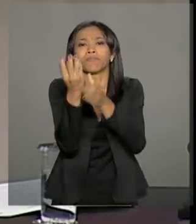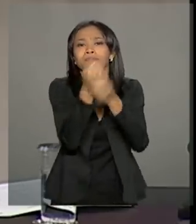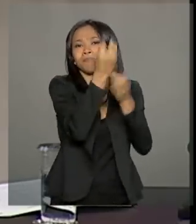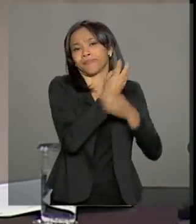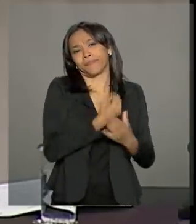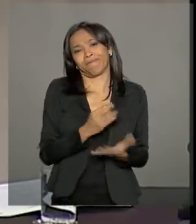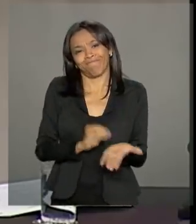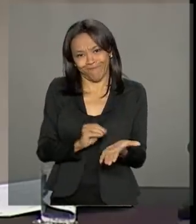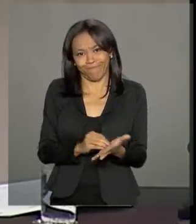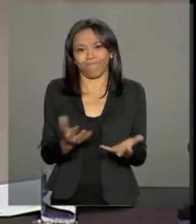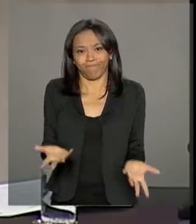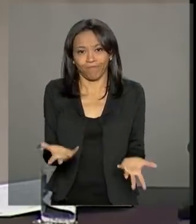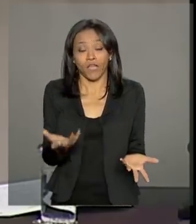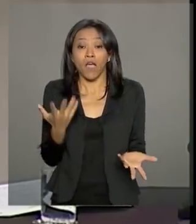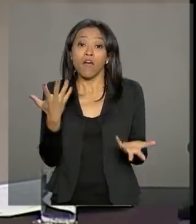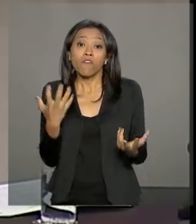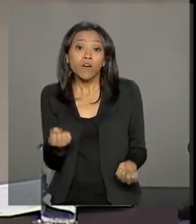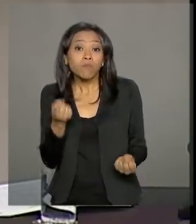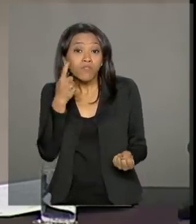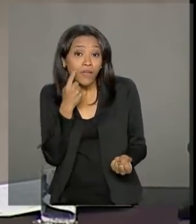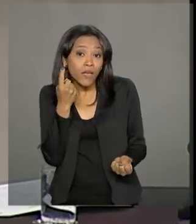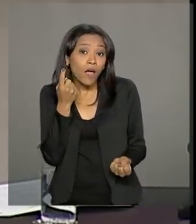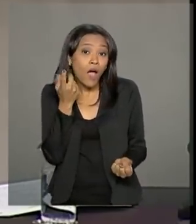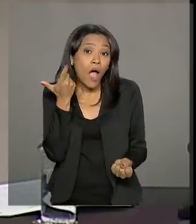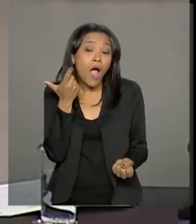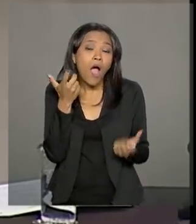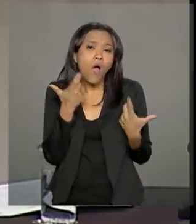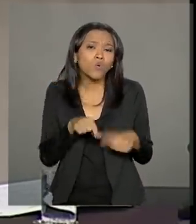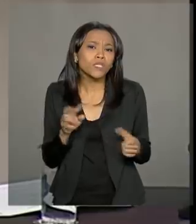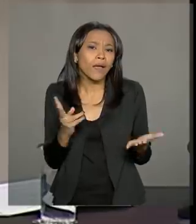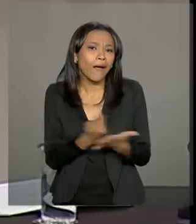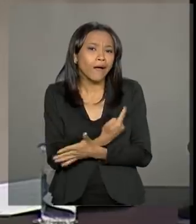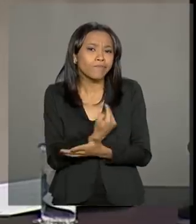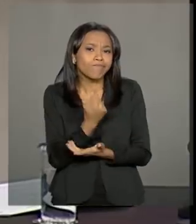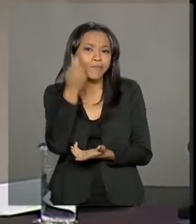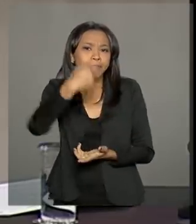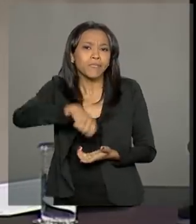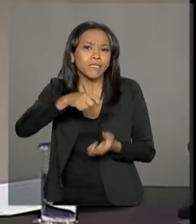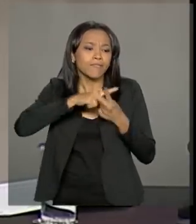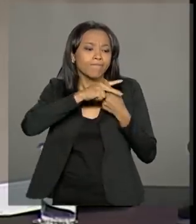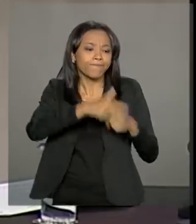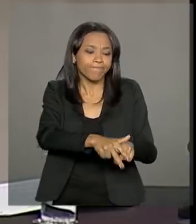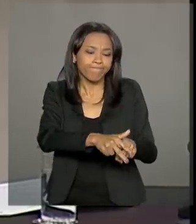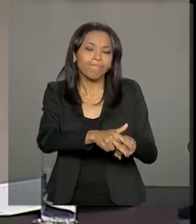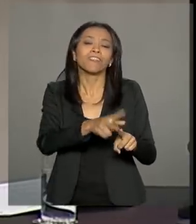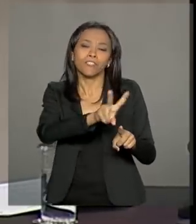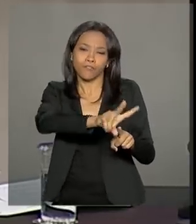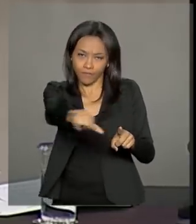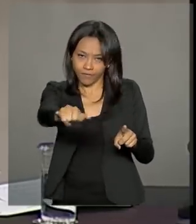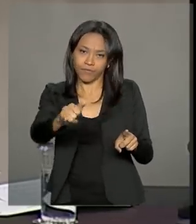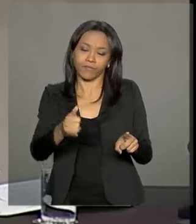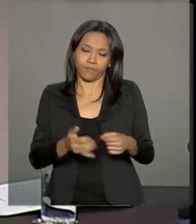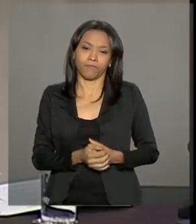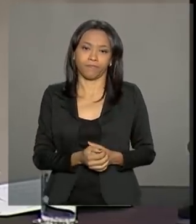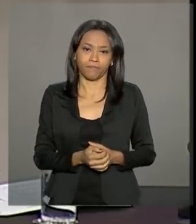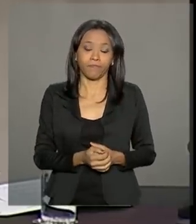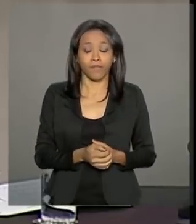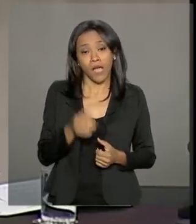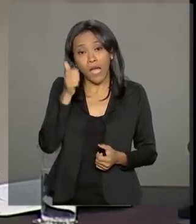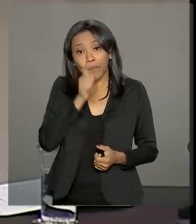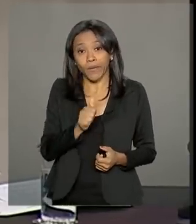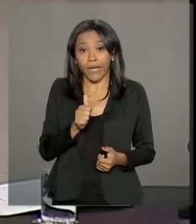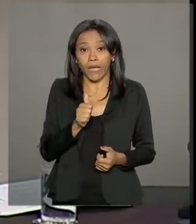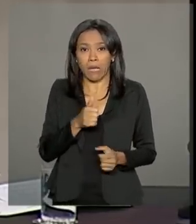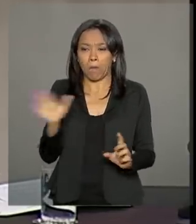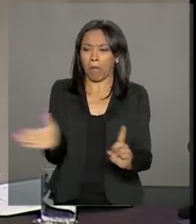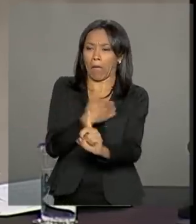Nós vamos ver aonde a rede de proteção está errando. Se a gente fortalece a rede de proteção, nós vamos ter resultados. A mulher não